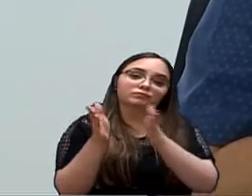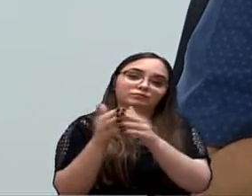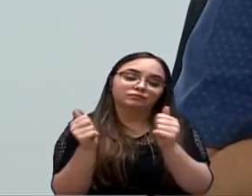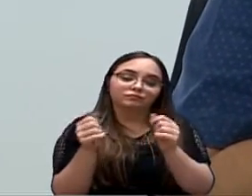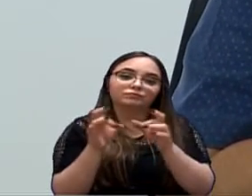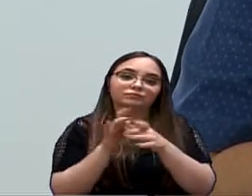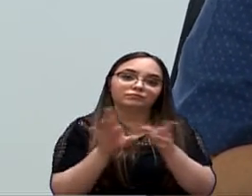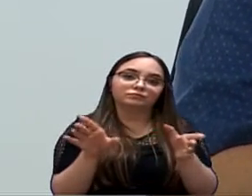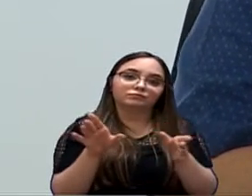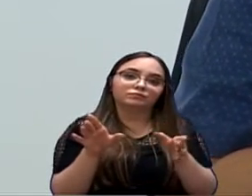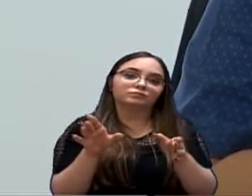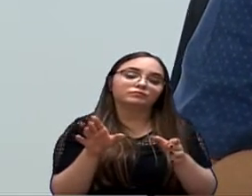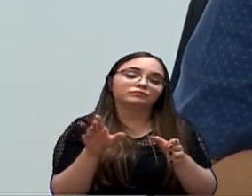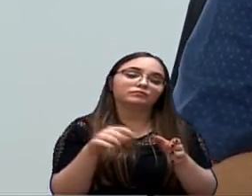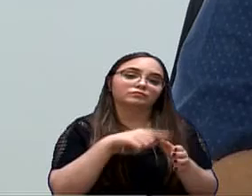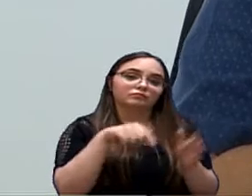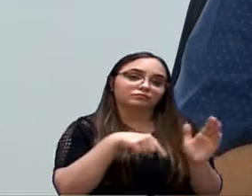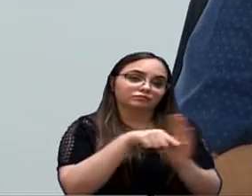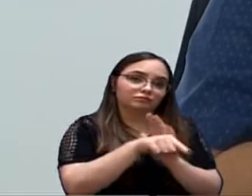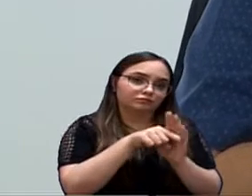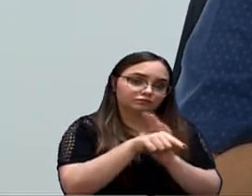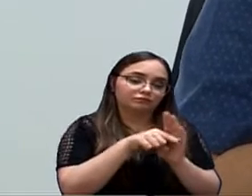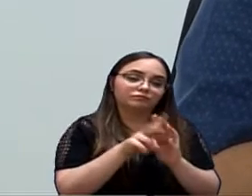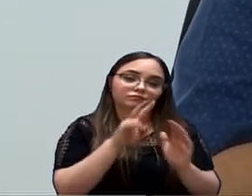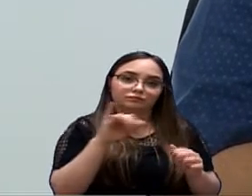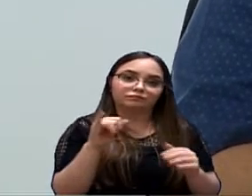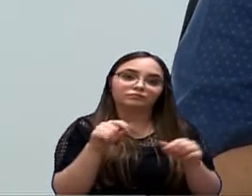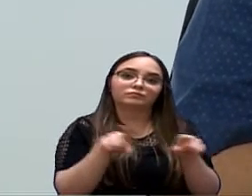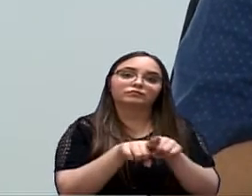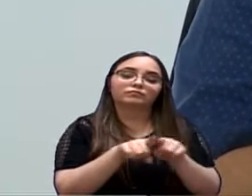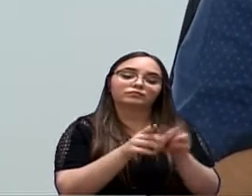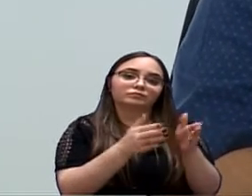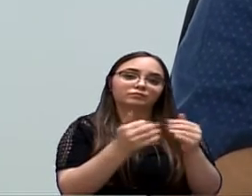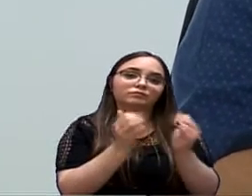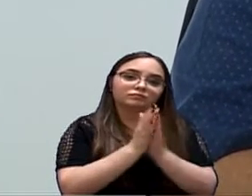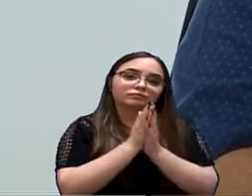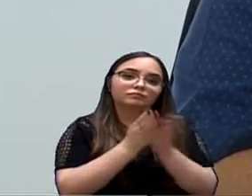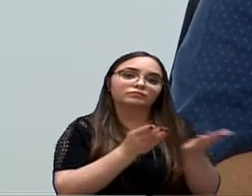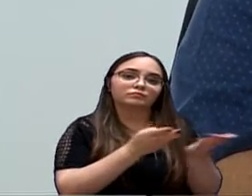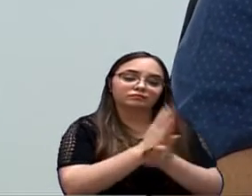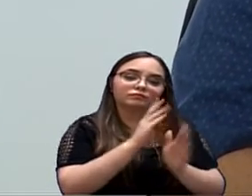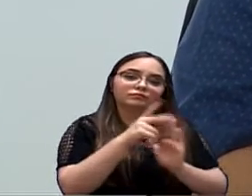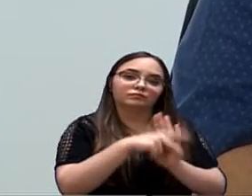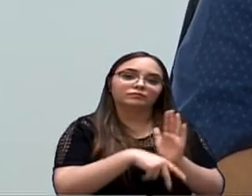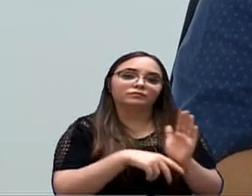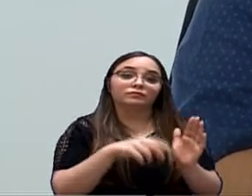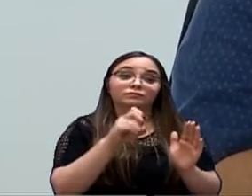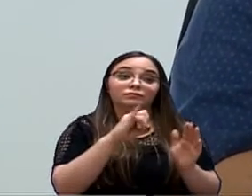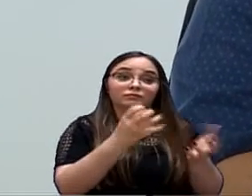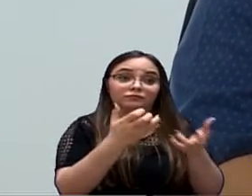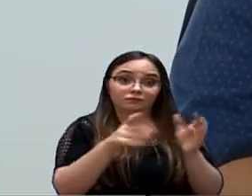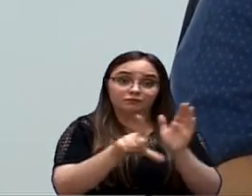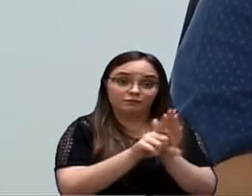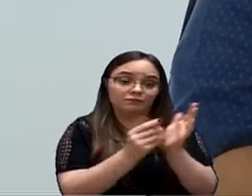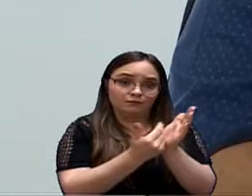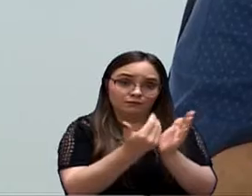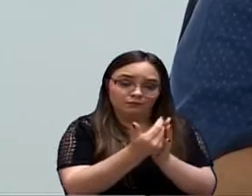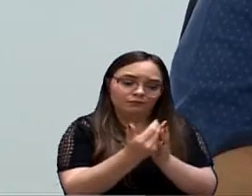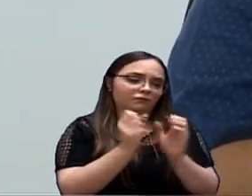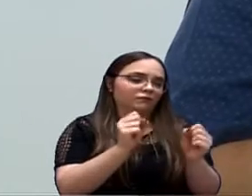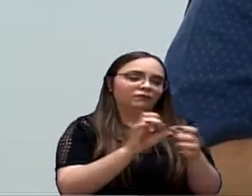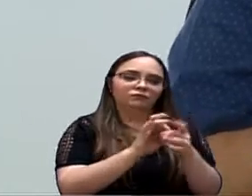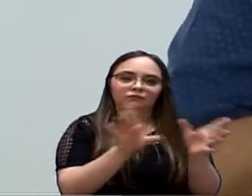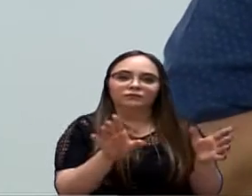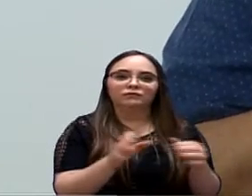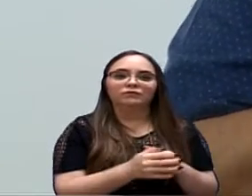do substituto de Yara, ou não, nós vamos analisar. E também pedir a aprovação do projeto. Quem quiser entrar com a emenda, nós vamos analisar as emendas. Tá bom?